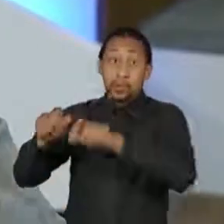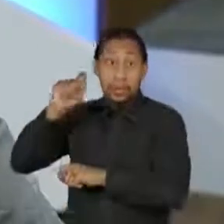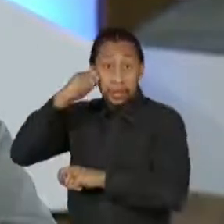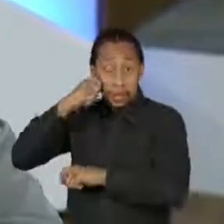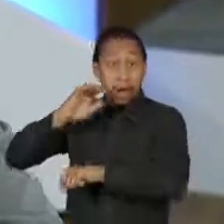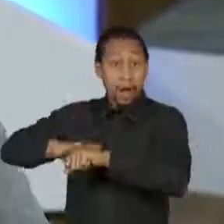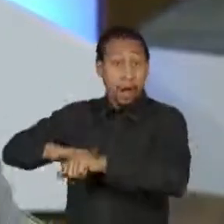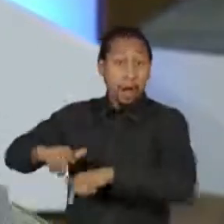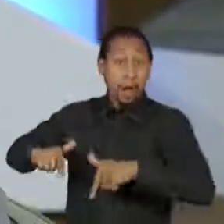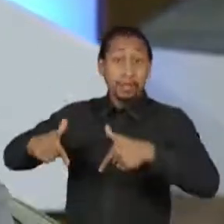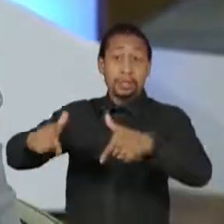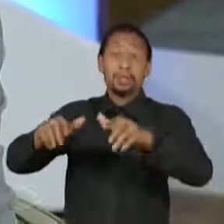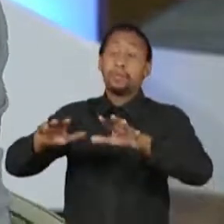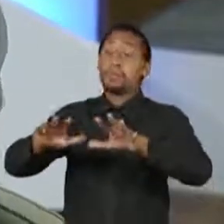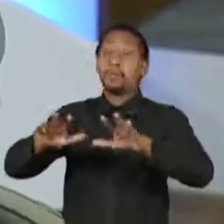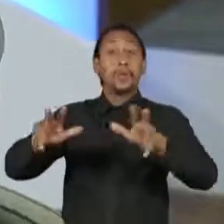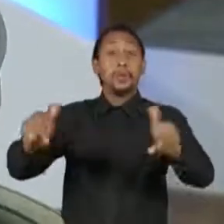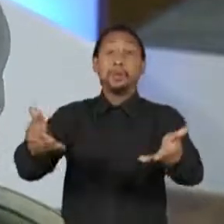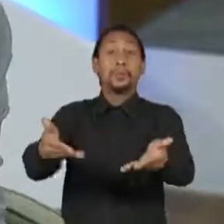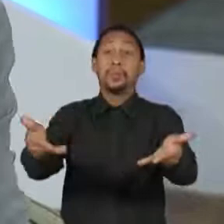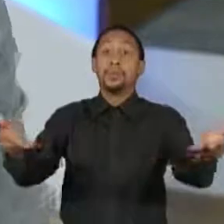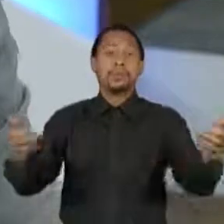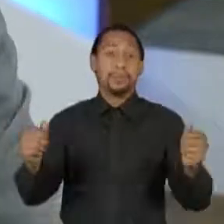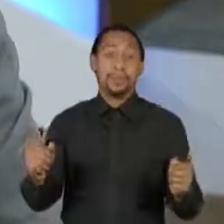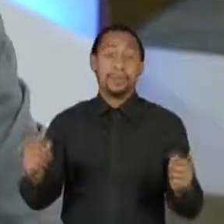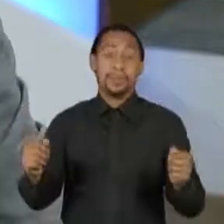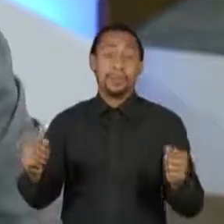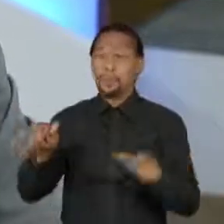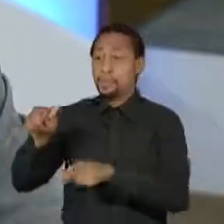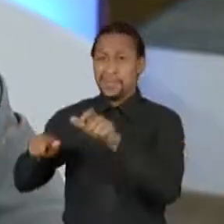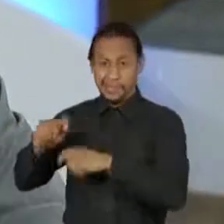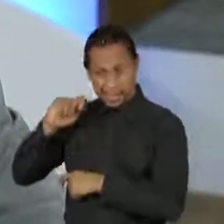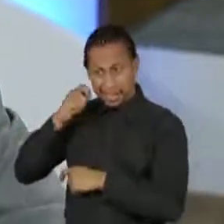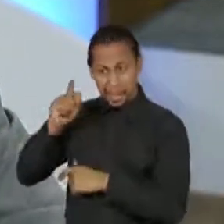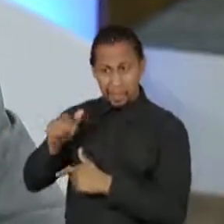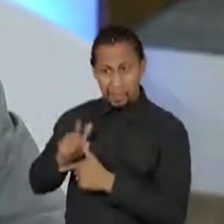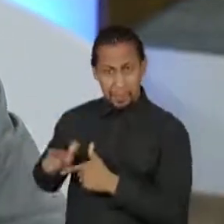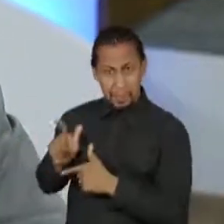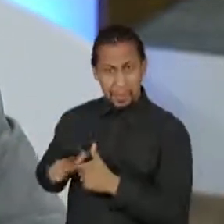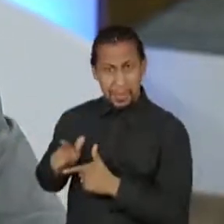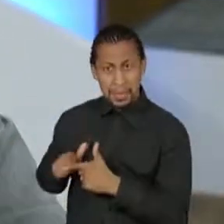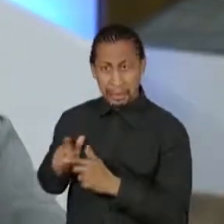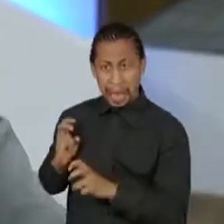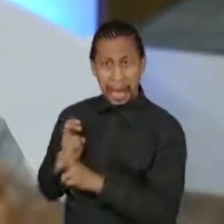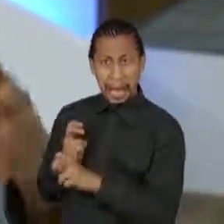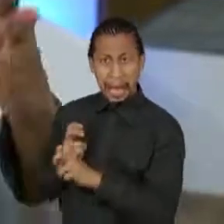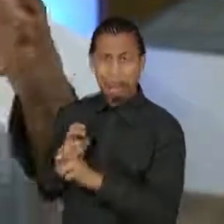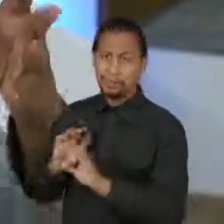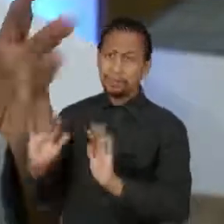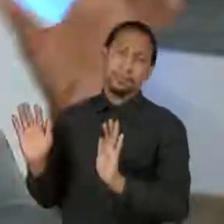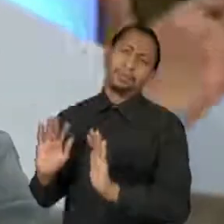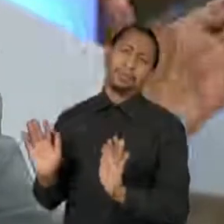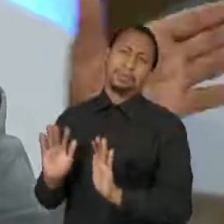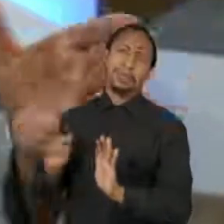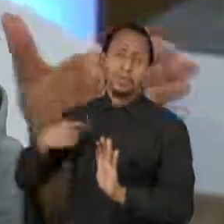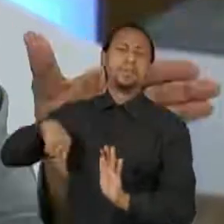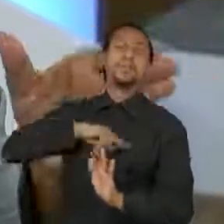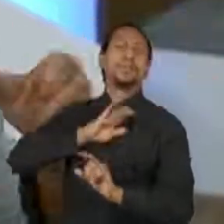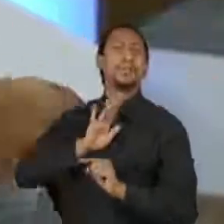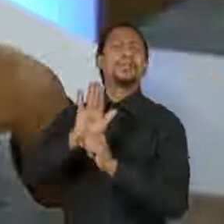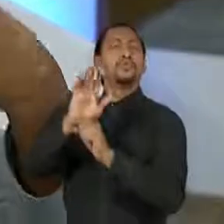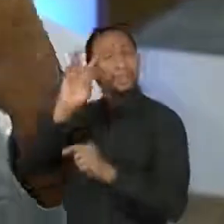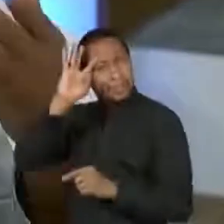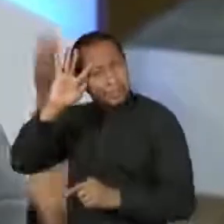Nós não somos, estamos longe de sermos o problema, nós somos parte da solução. Então, penso que nessa